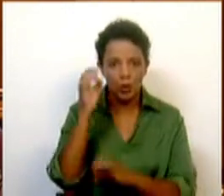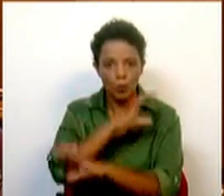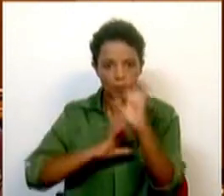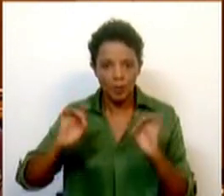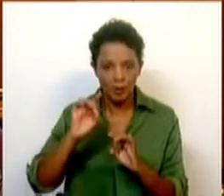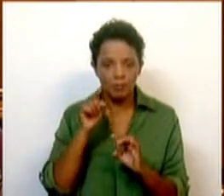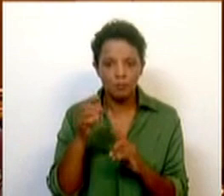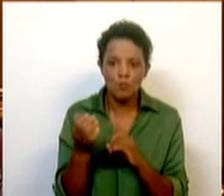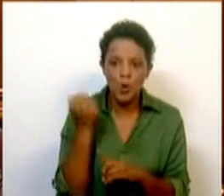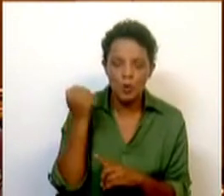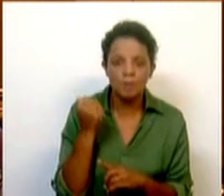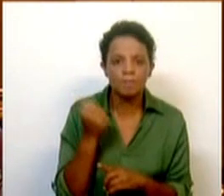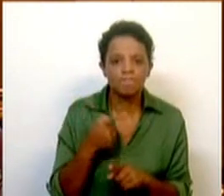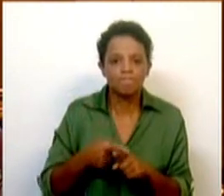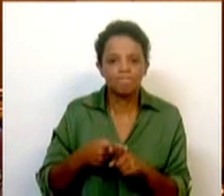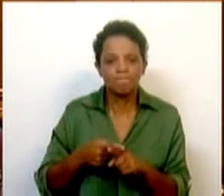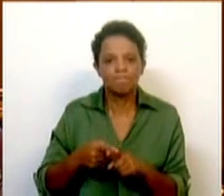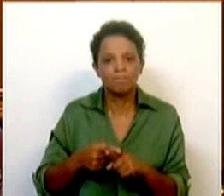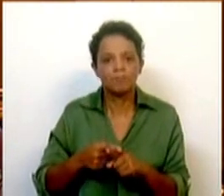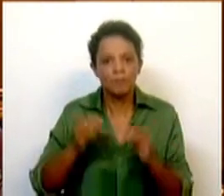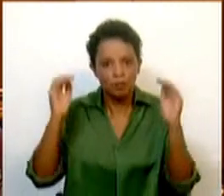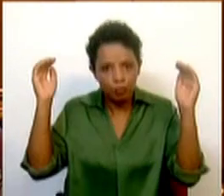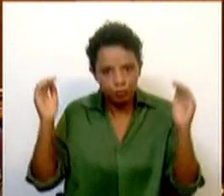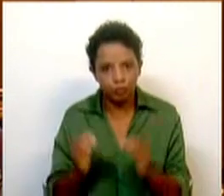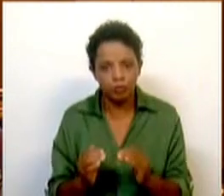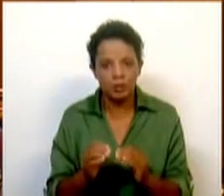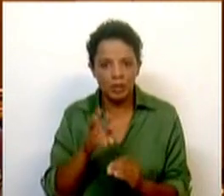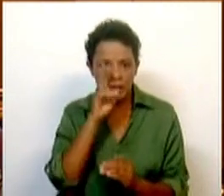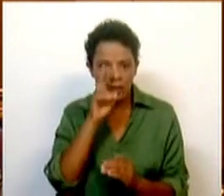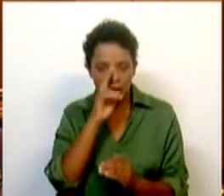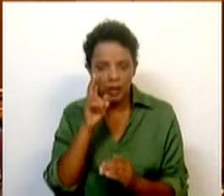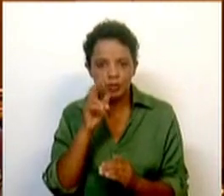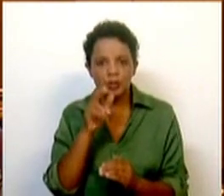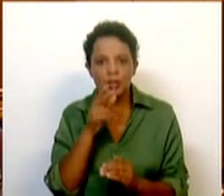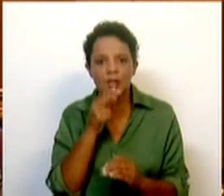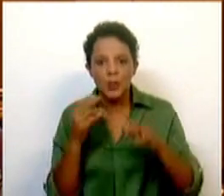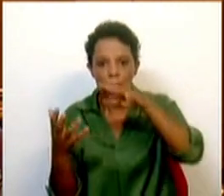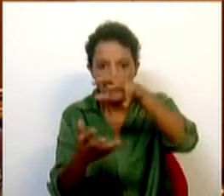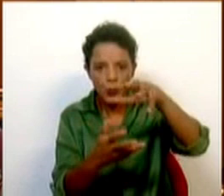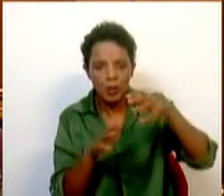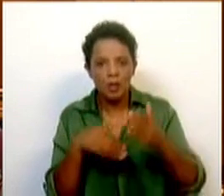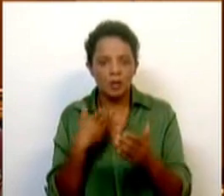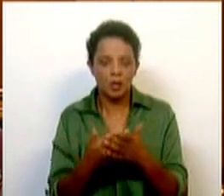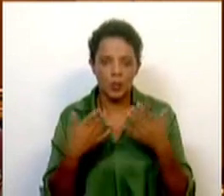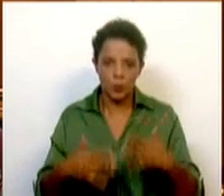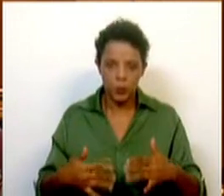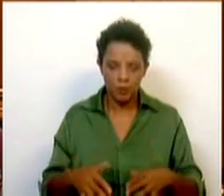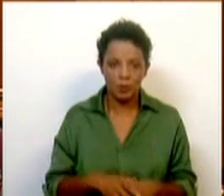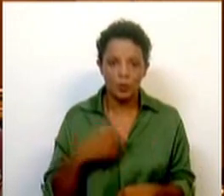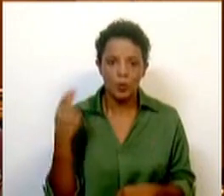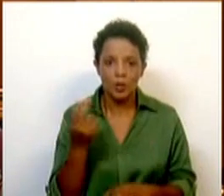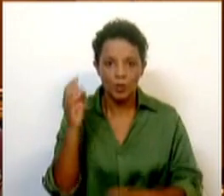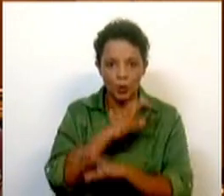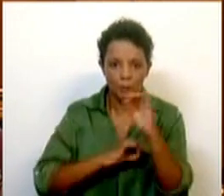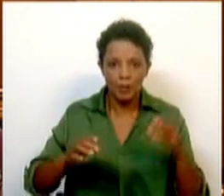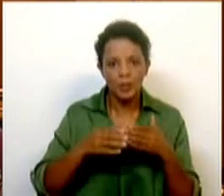concretizar essa ambição de redução das emissões de gases com efeito de estufa de forma muito insignificativa. A União Europeia